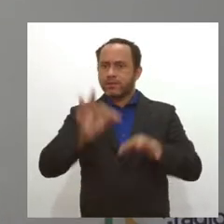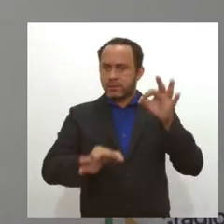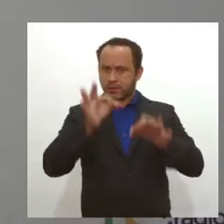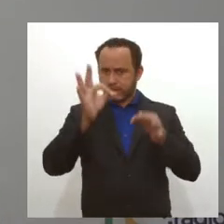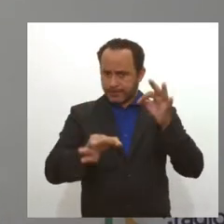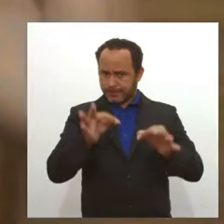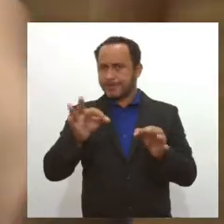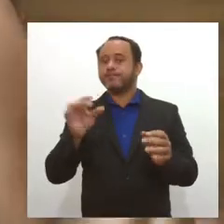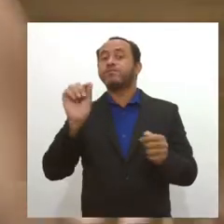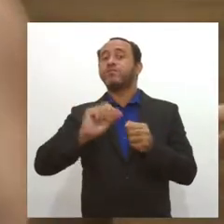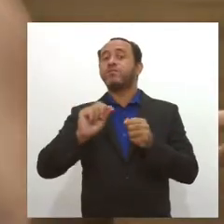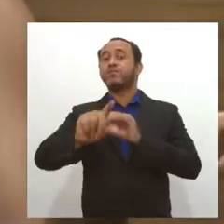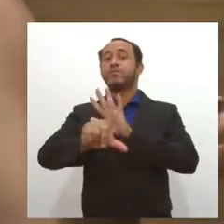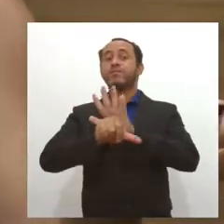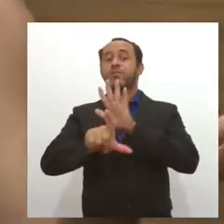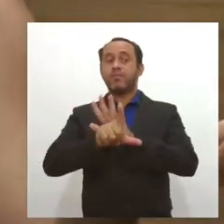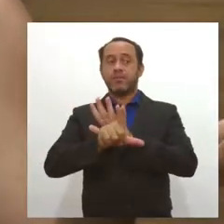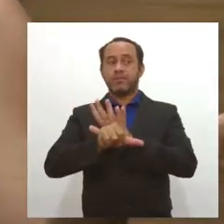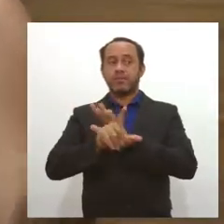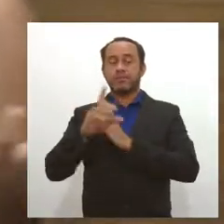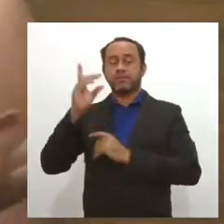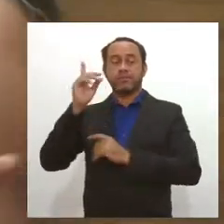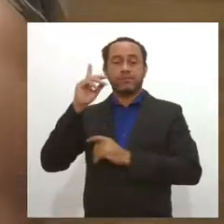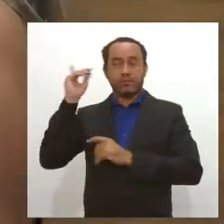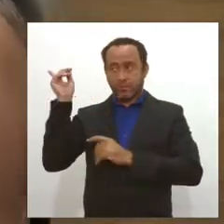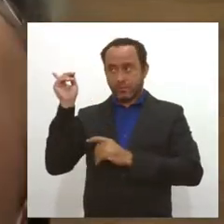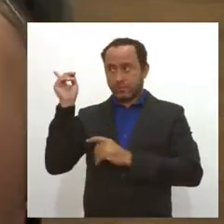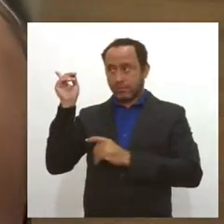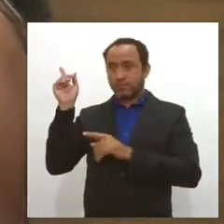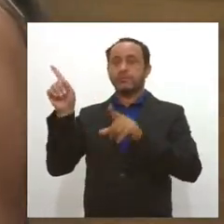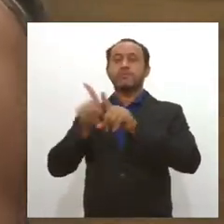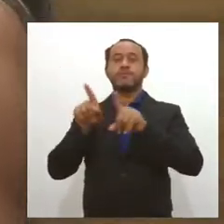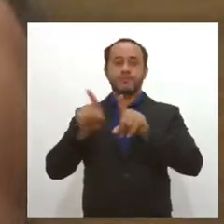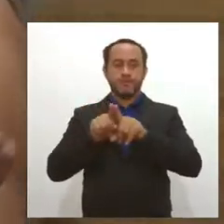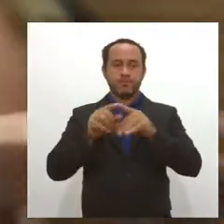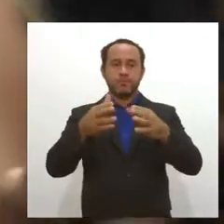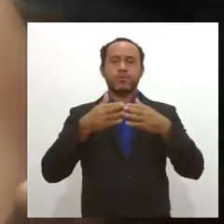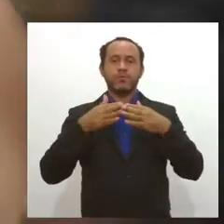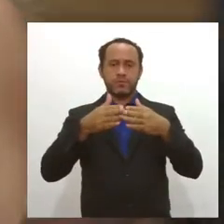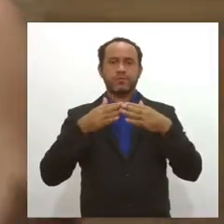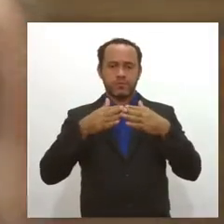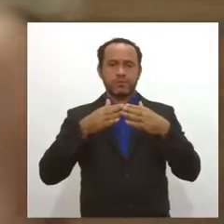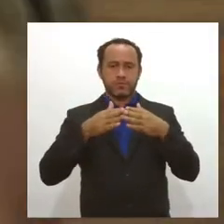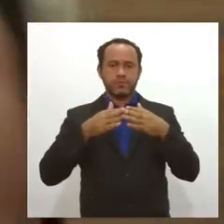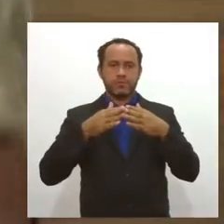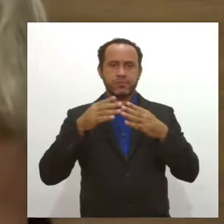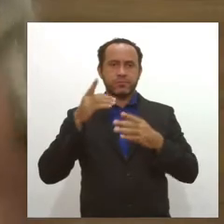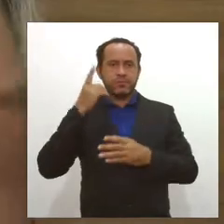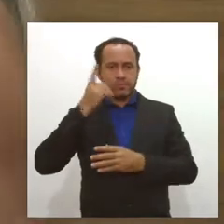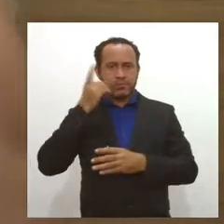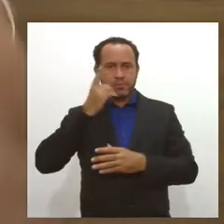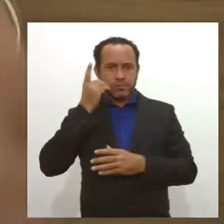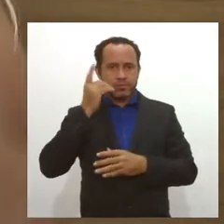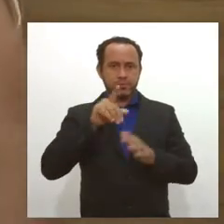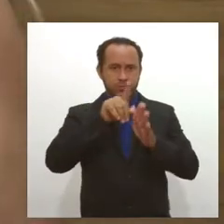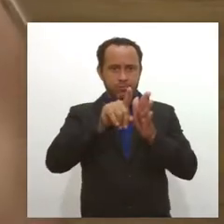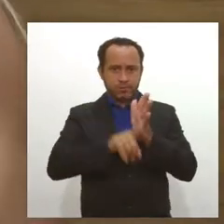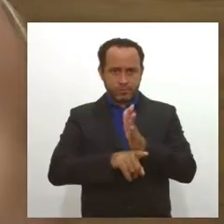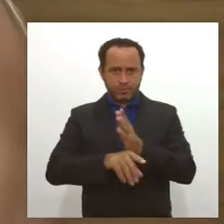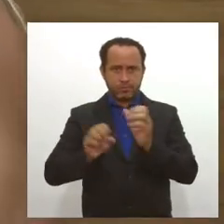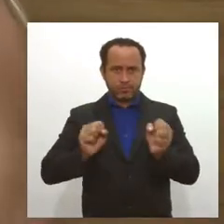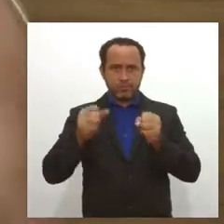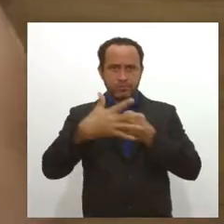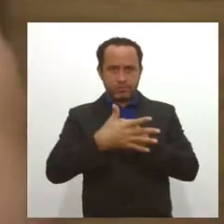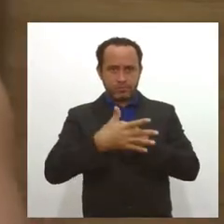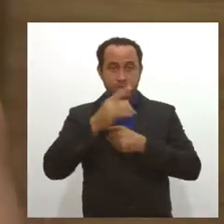cumprindo a lei. Em sua fala, a deputada Kiti Lima fez um apelo para adesão dos demais deputados à CPI da Covid. Em